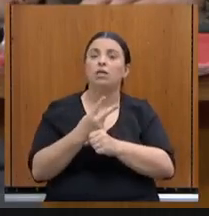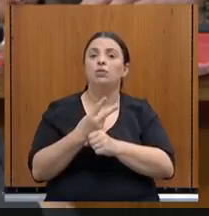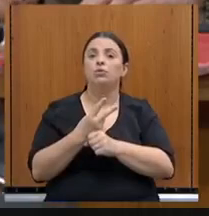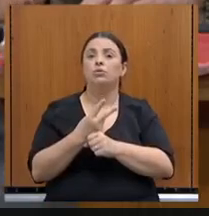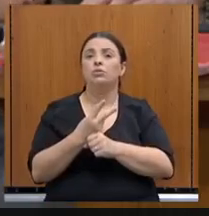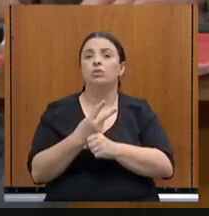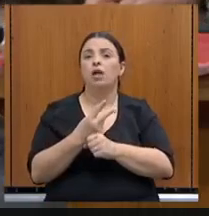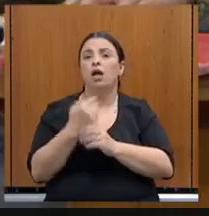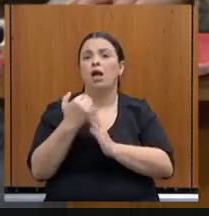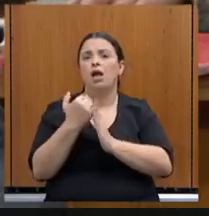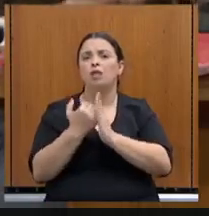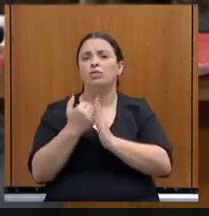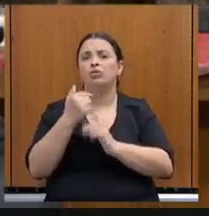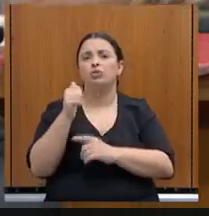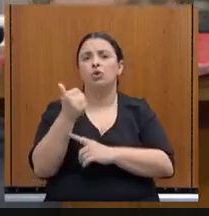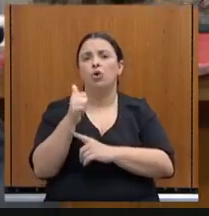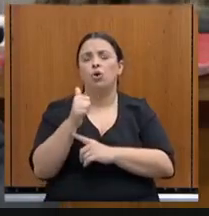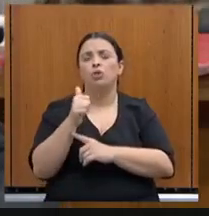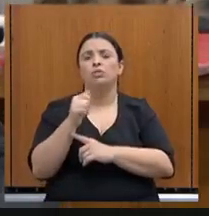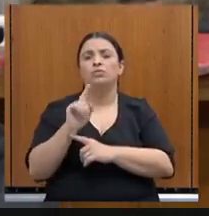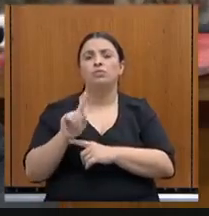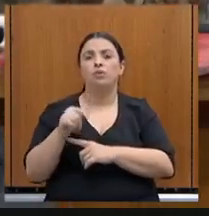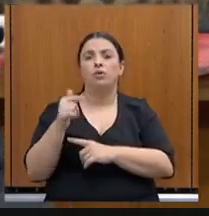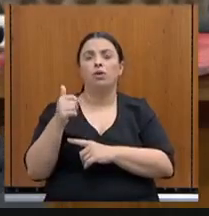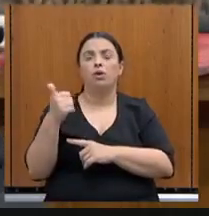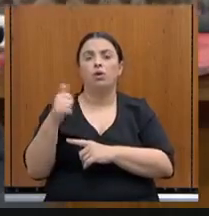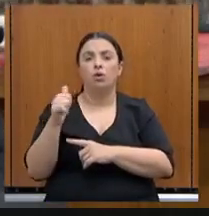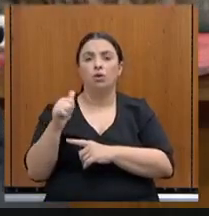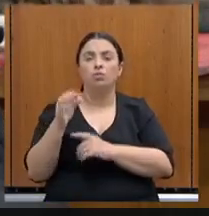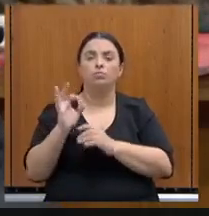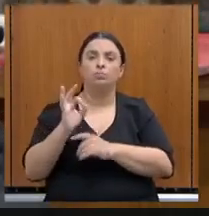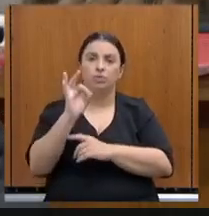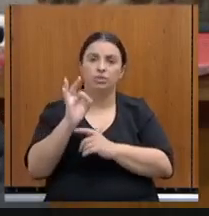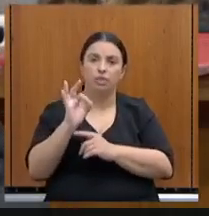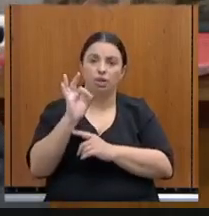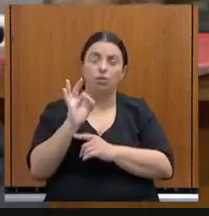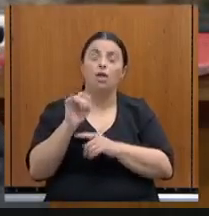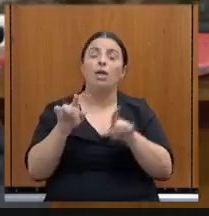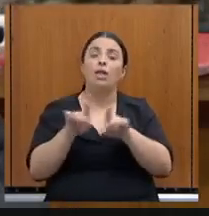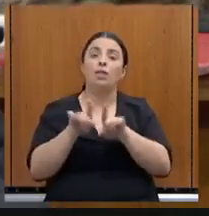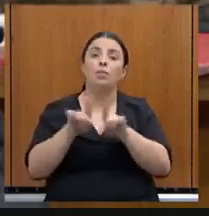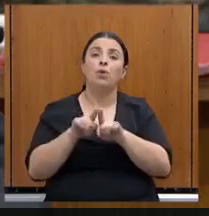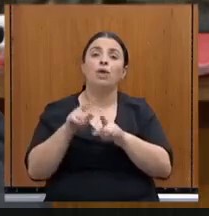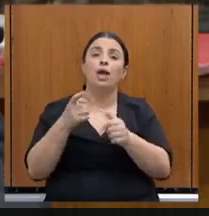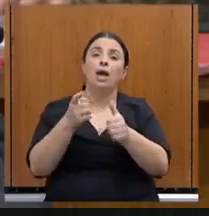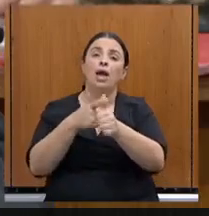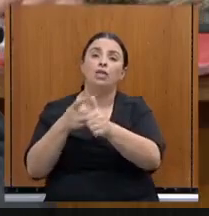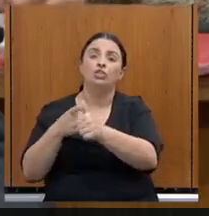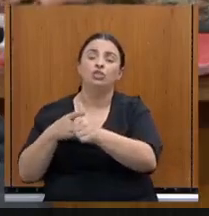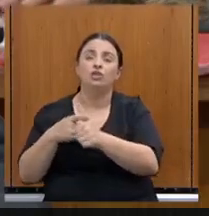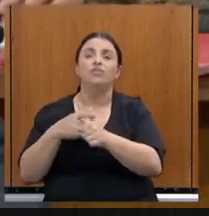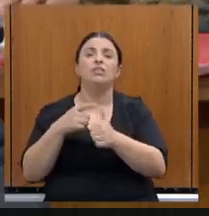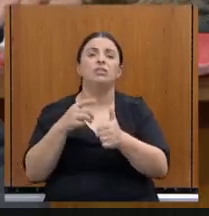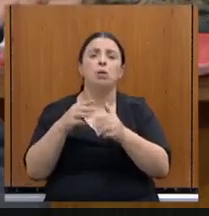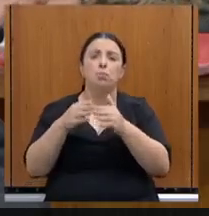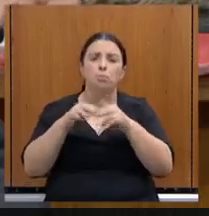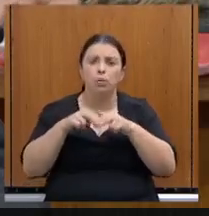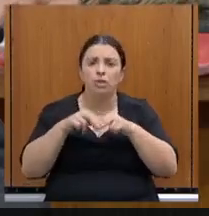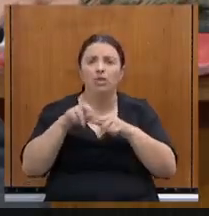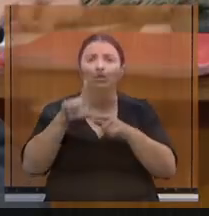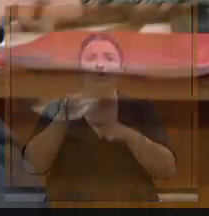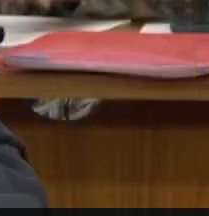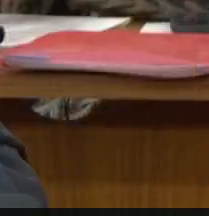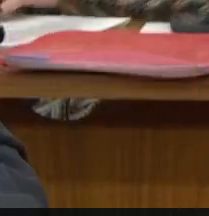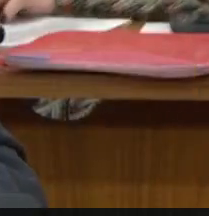,11%. E, além disso, a incorporação das dívidas de liminares e do próprio